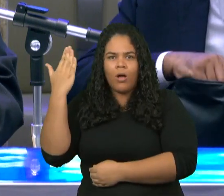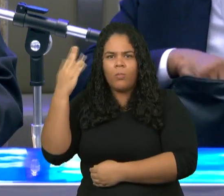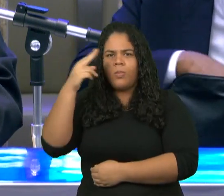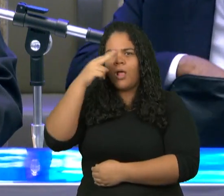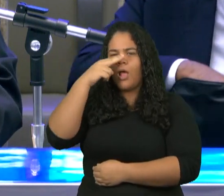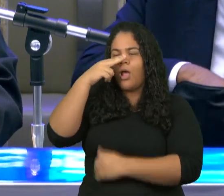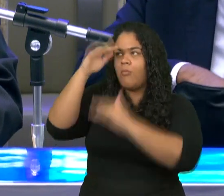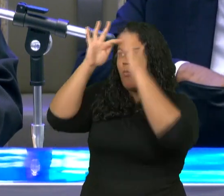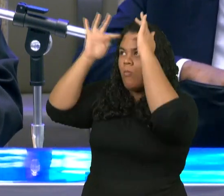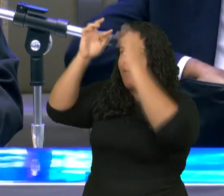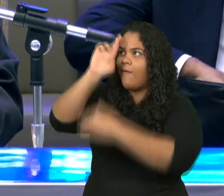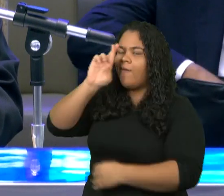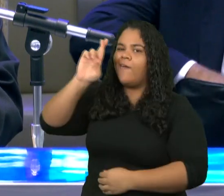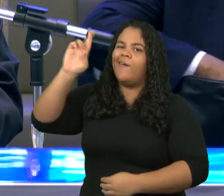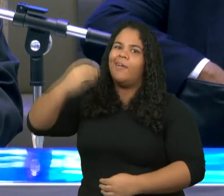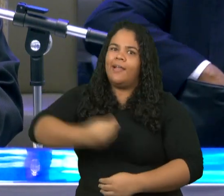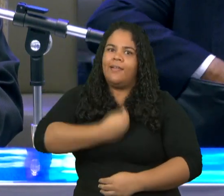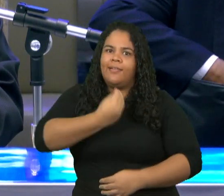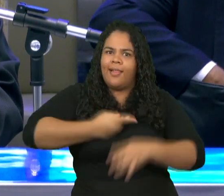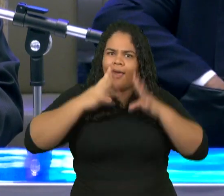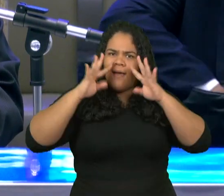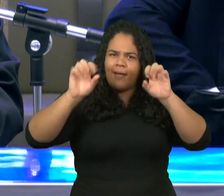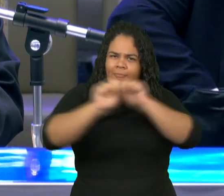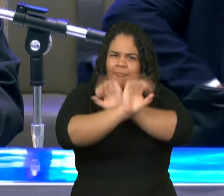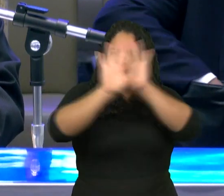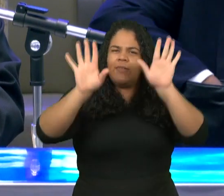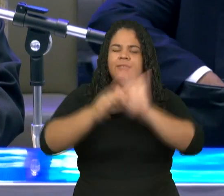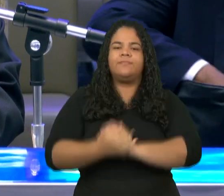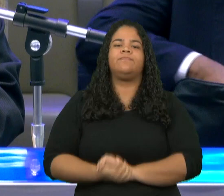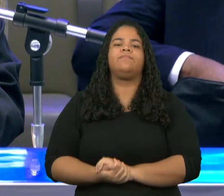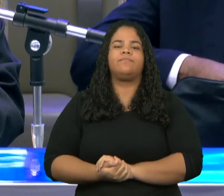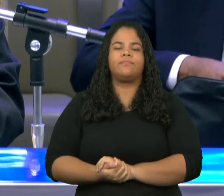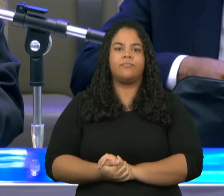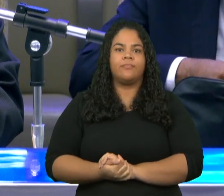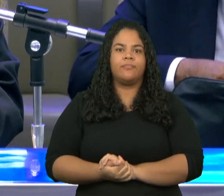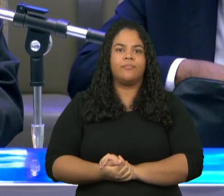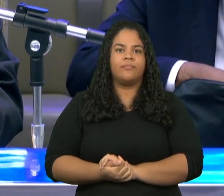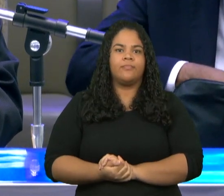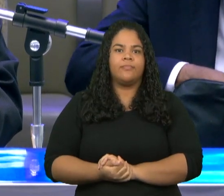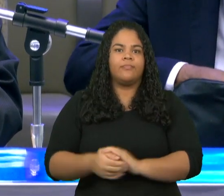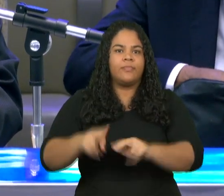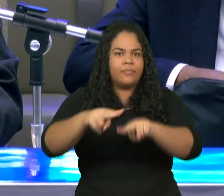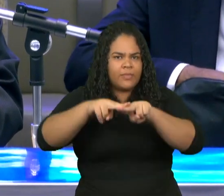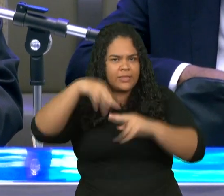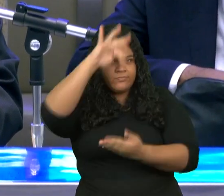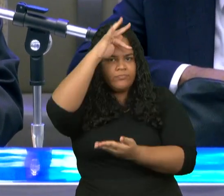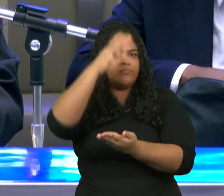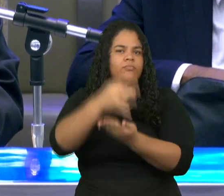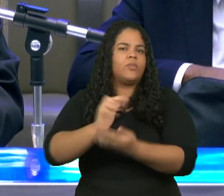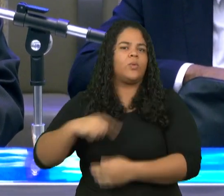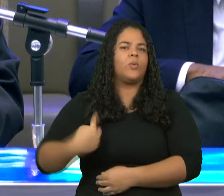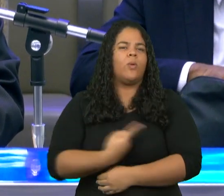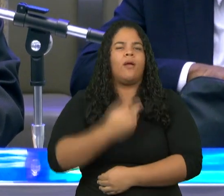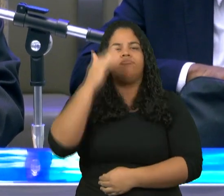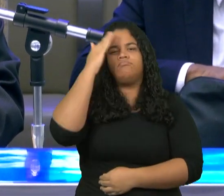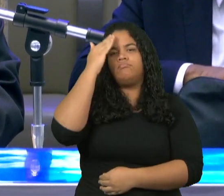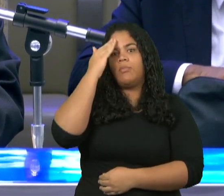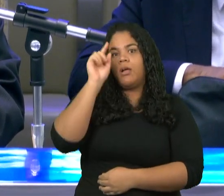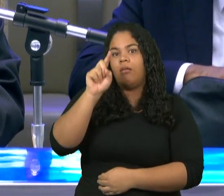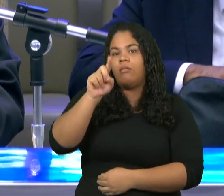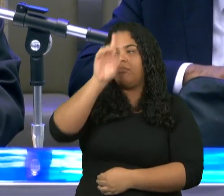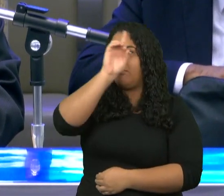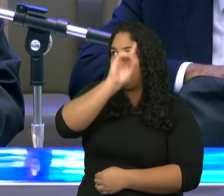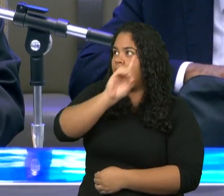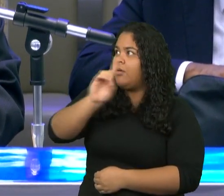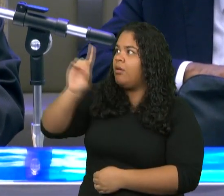Pela fé entendemos que os mundos pela Palavra de Deus foram criados de